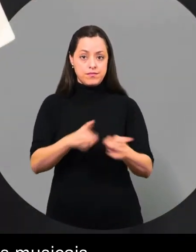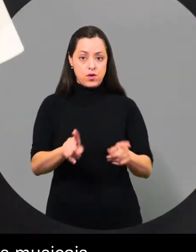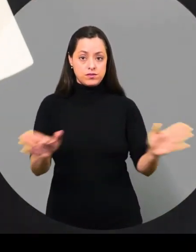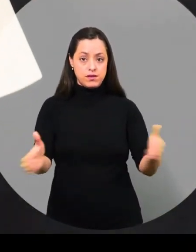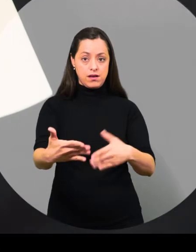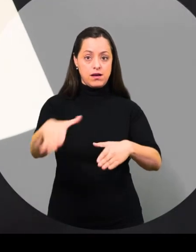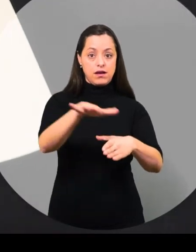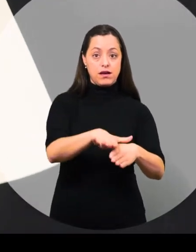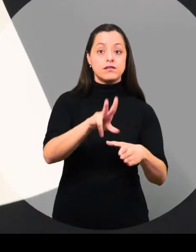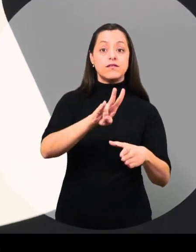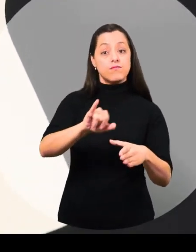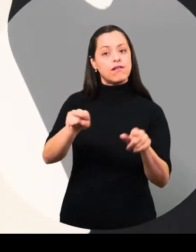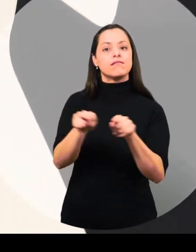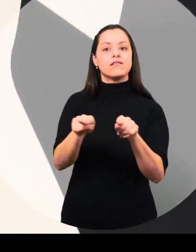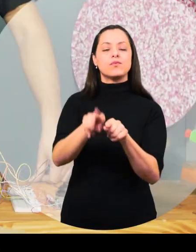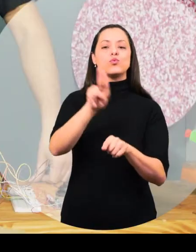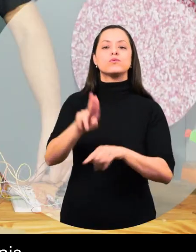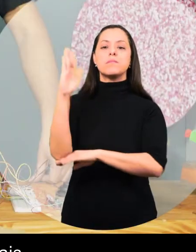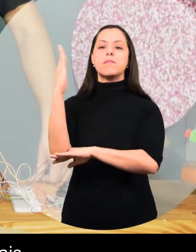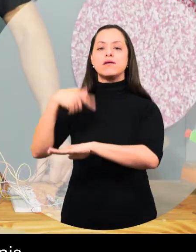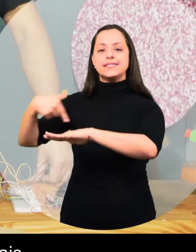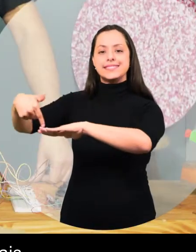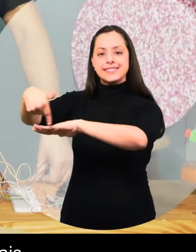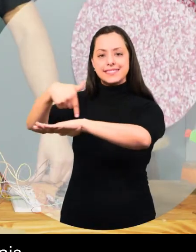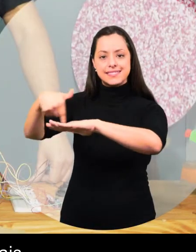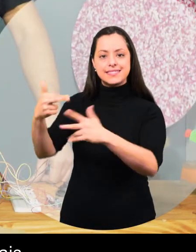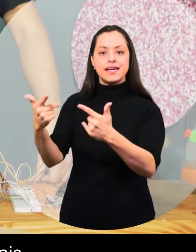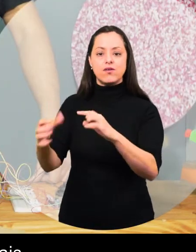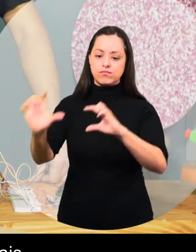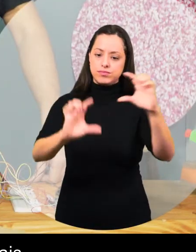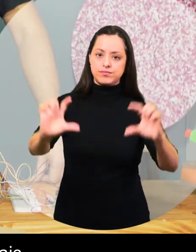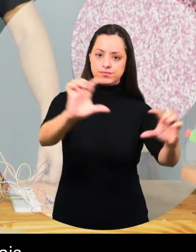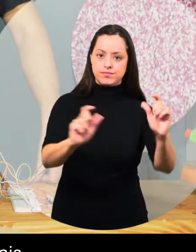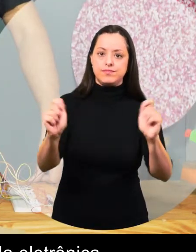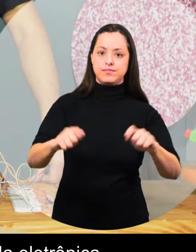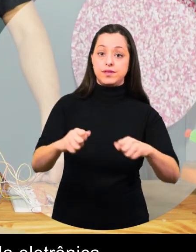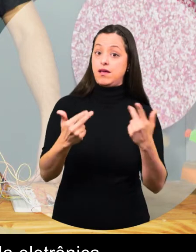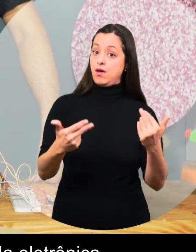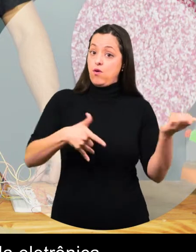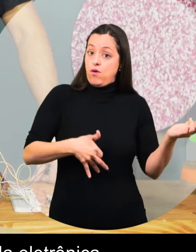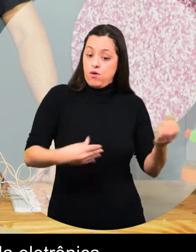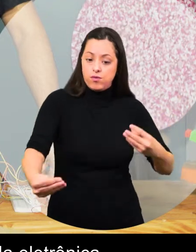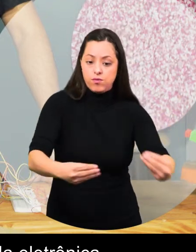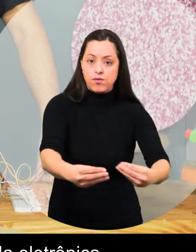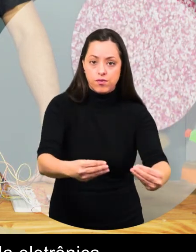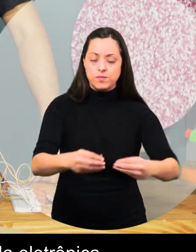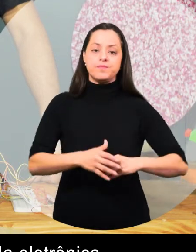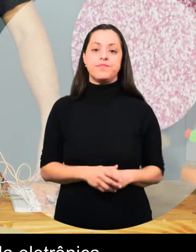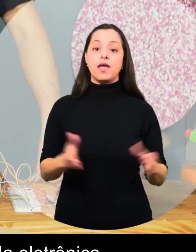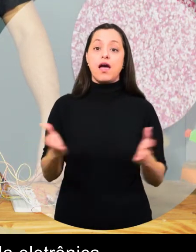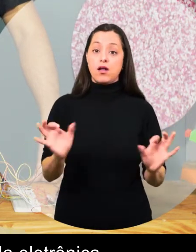musicais. E que foram cortadas na cortadora laser, assim como a caixa e os instrumentos musicais. E agora com a caixa